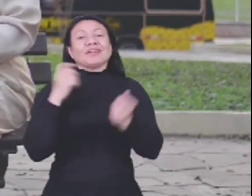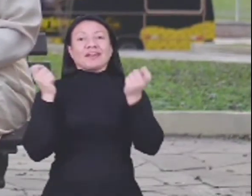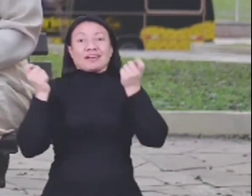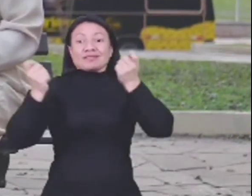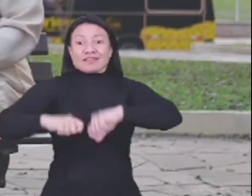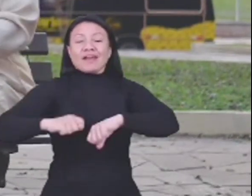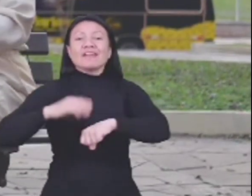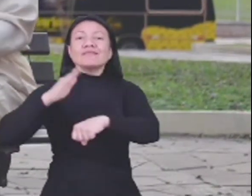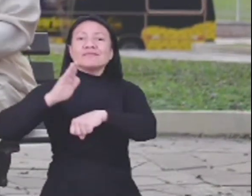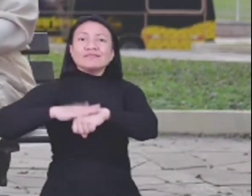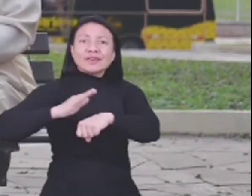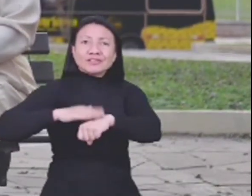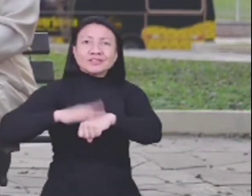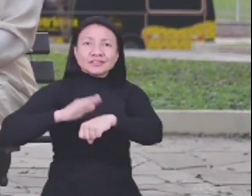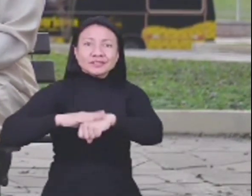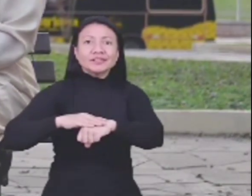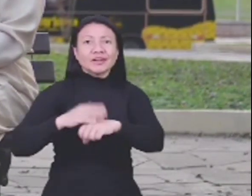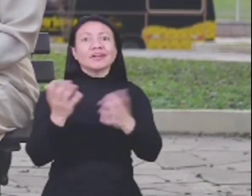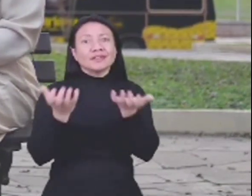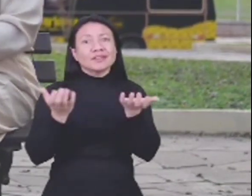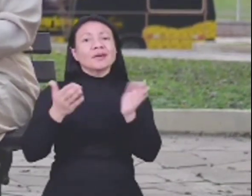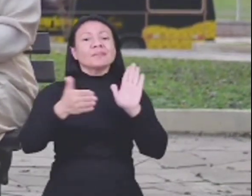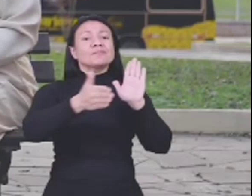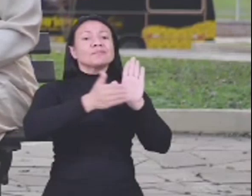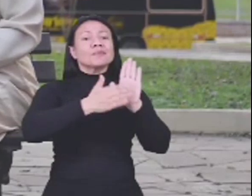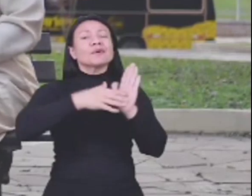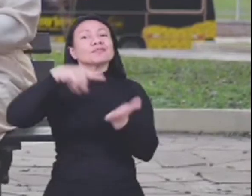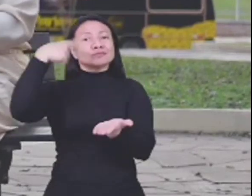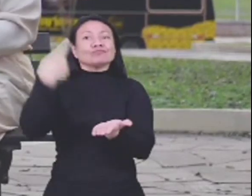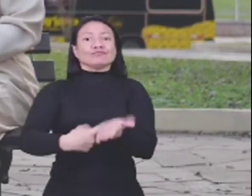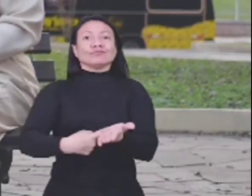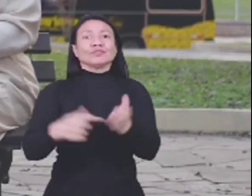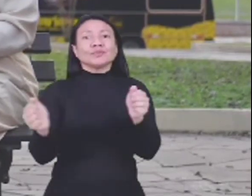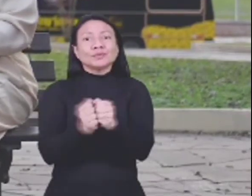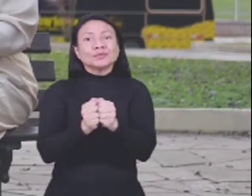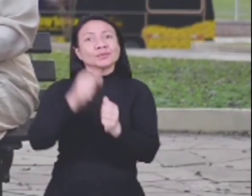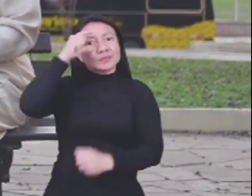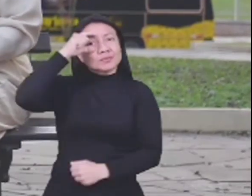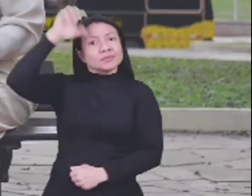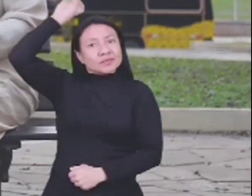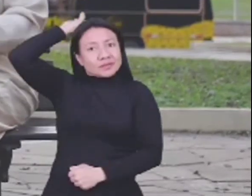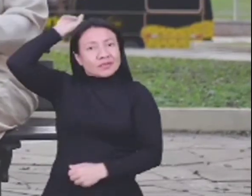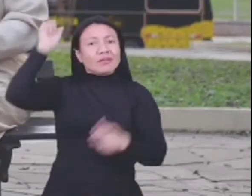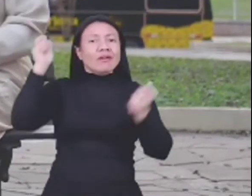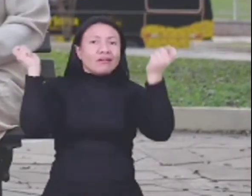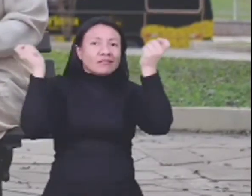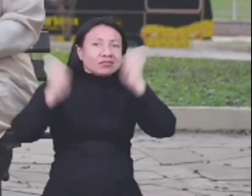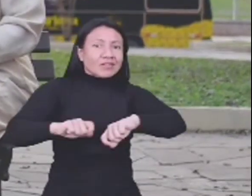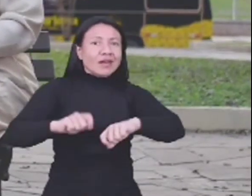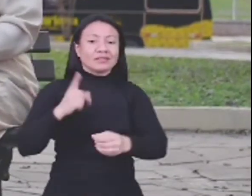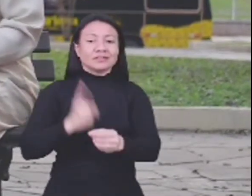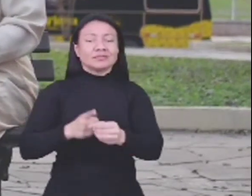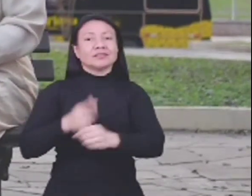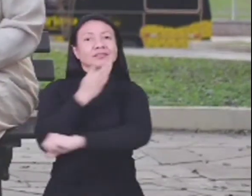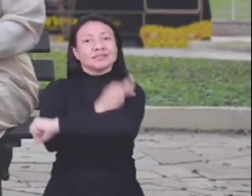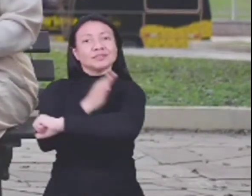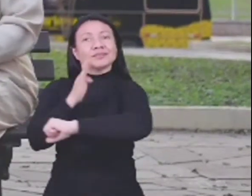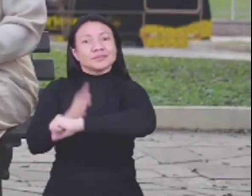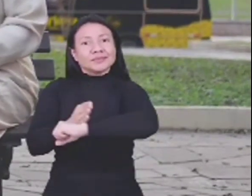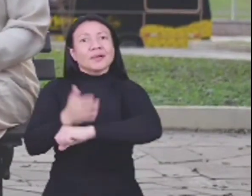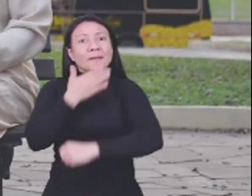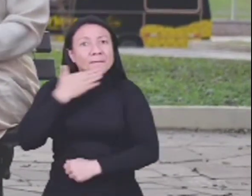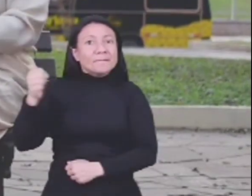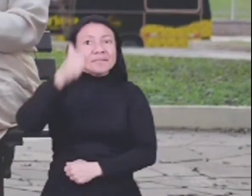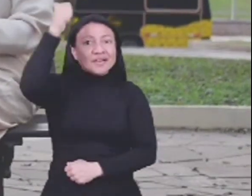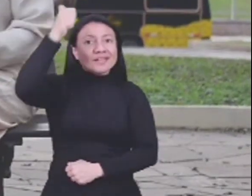fazendo exatamente aquilo que a gente se propôs junto com o Pedrão para fazer da nossa cidade, Francisco